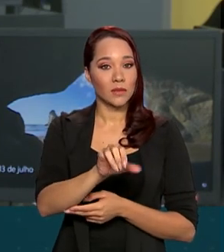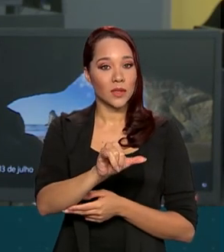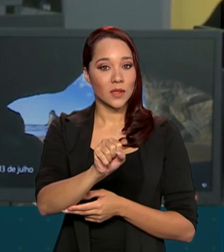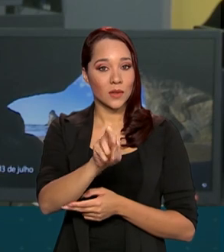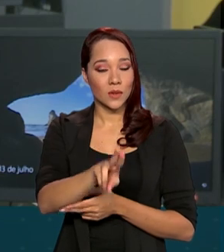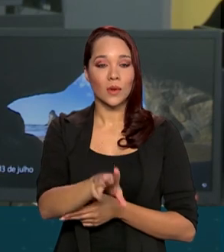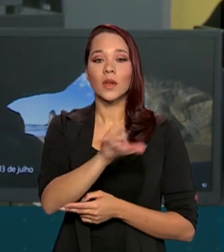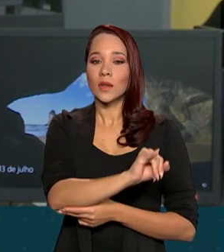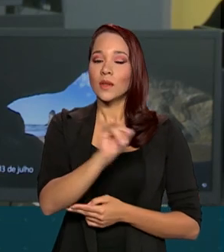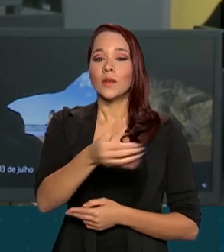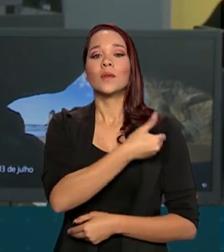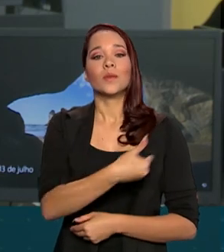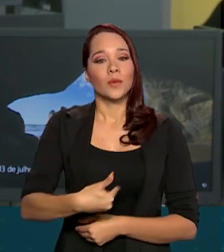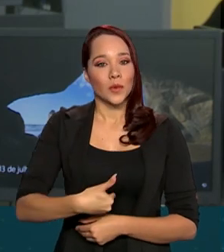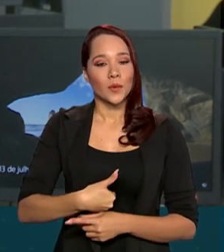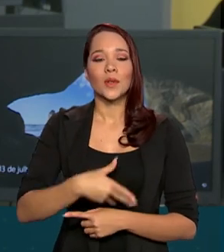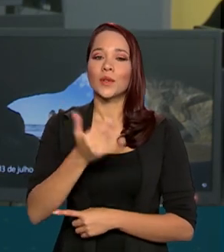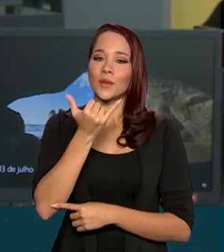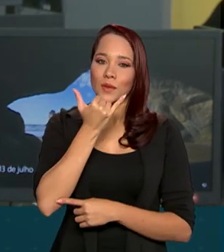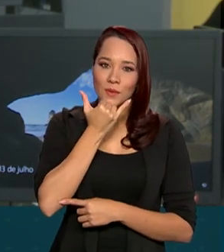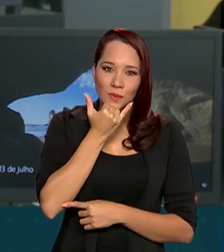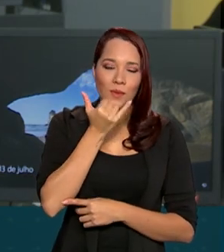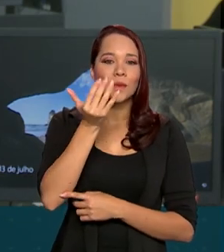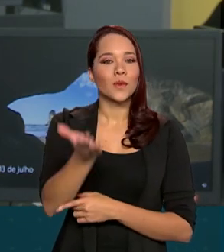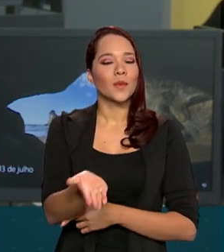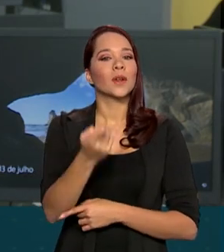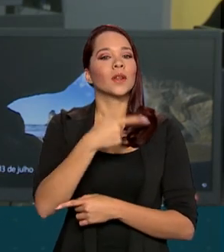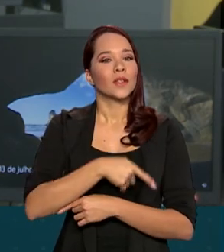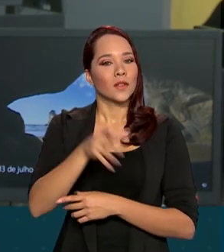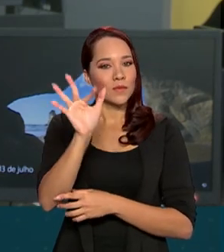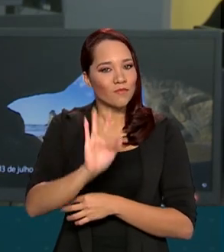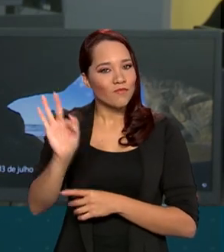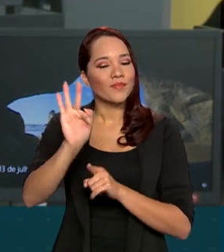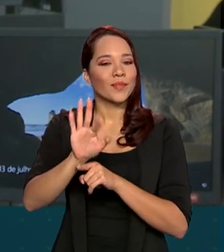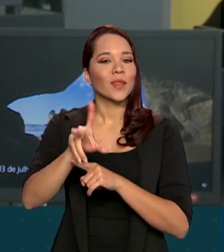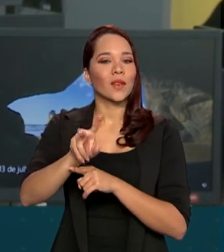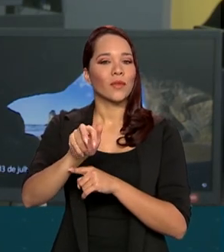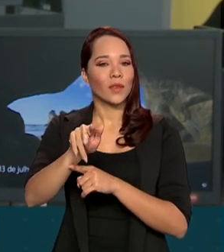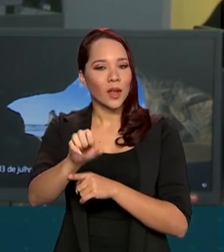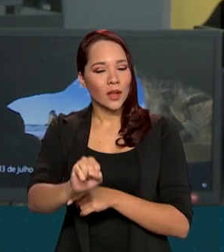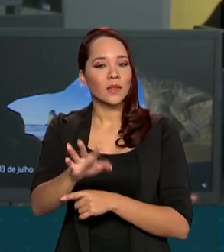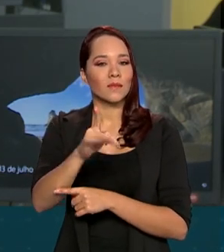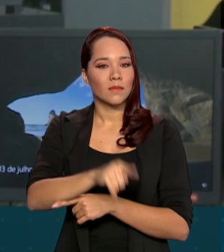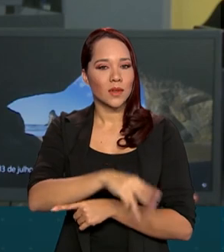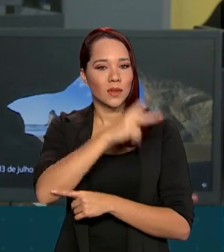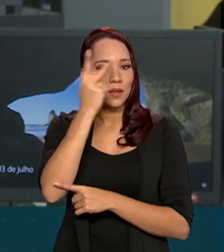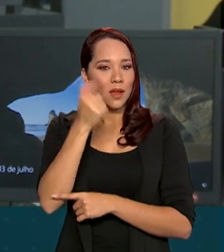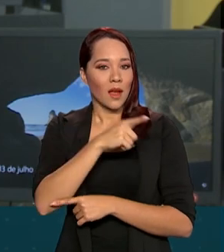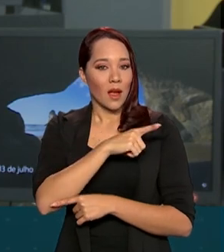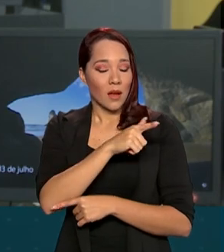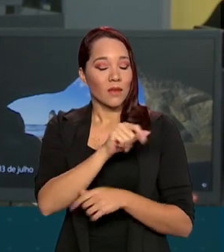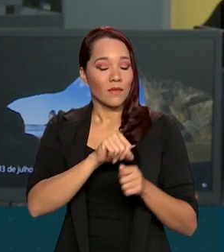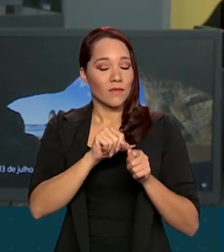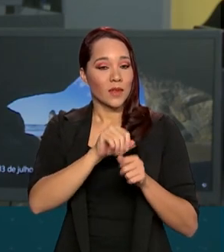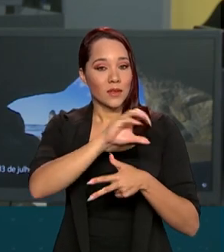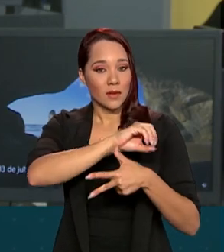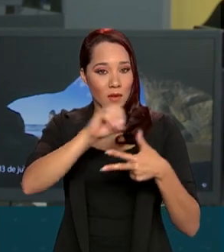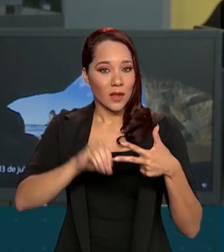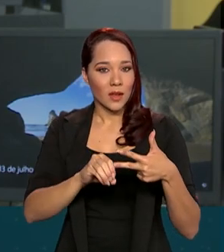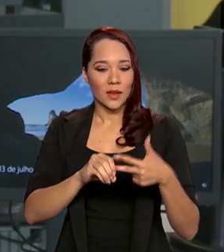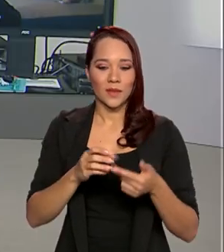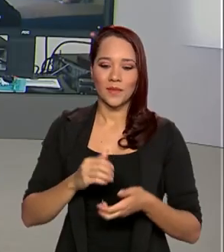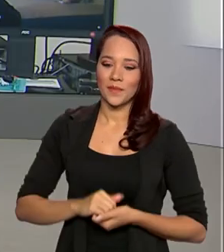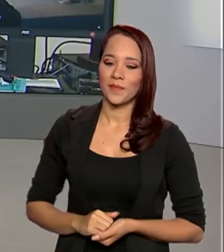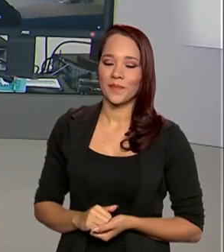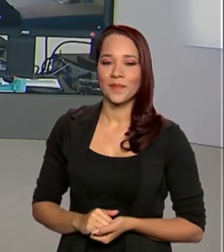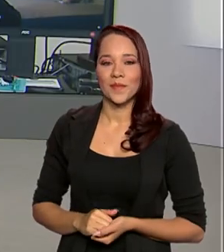instituições públicas de ensino superior oferecem vagas para candidatos que fizeram o Enem. Voltamos com você,